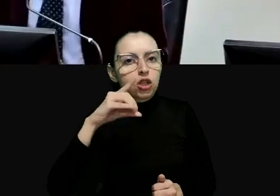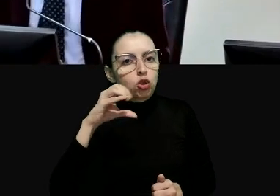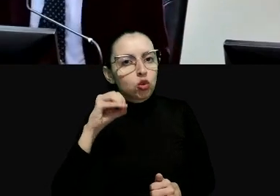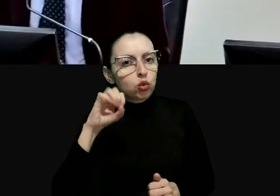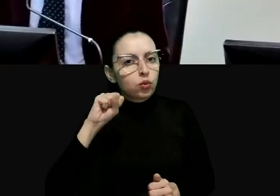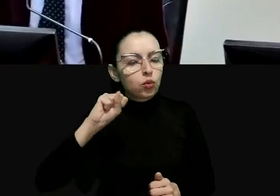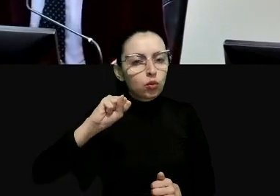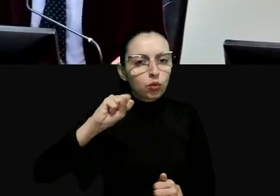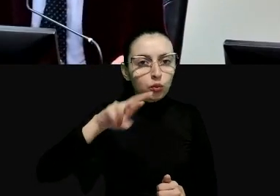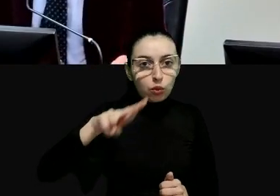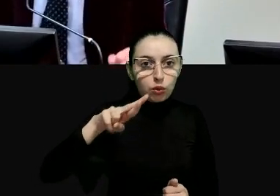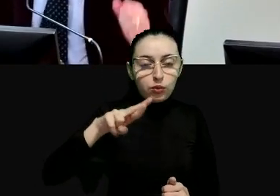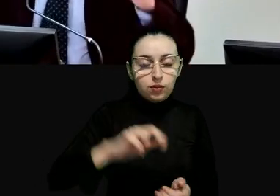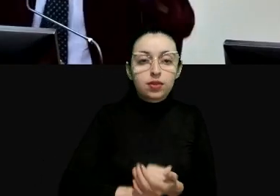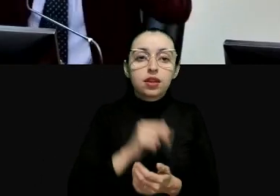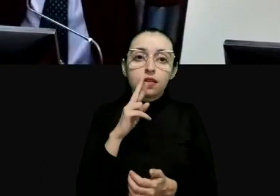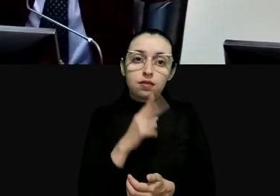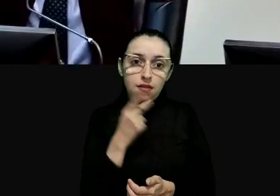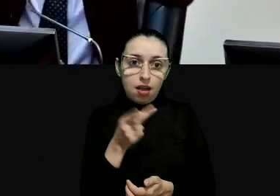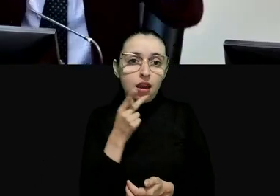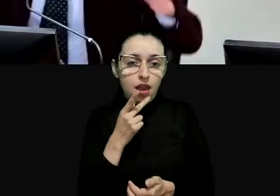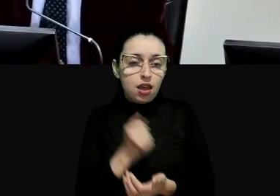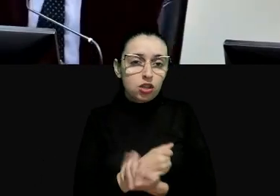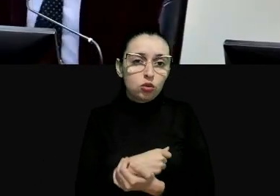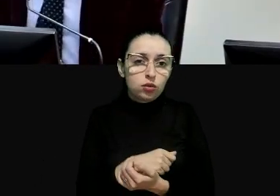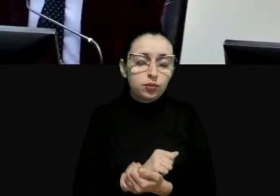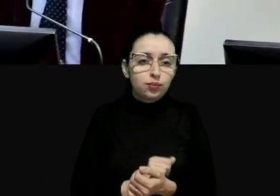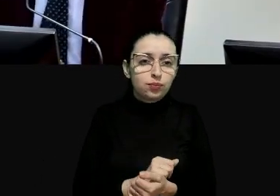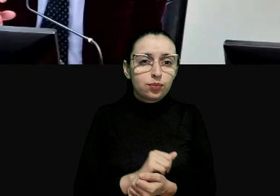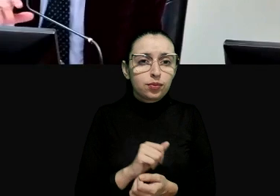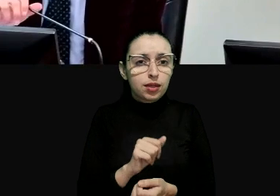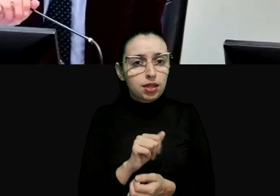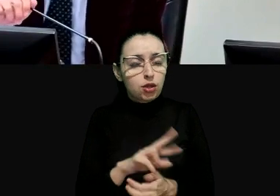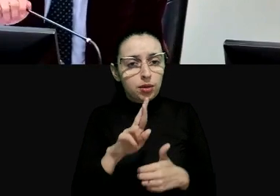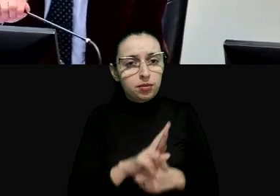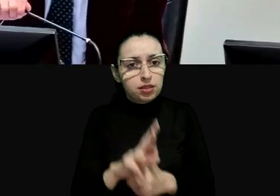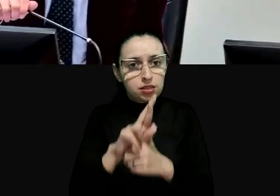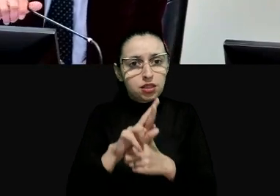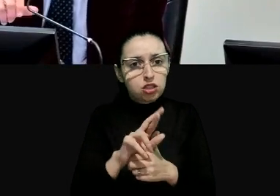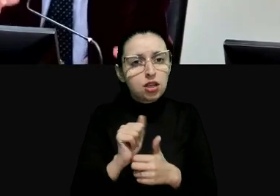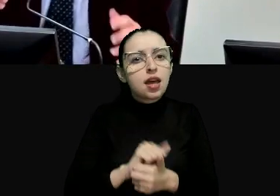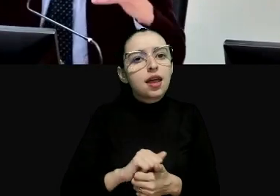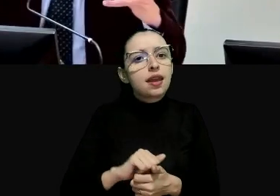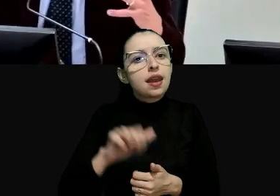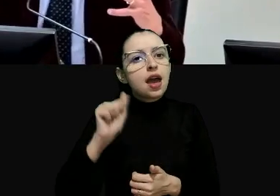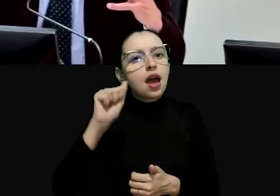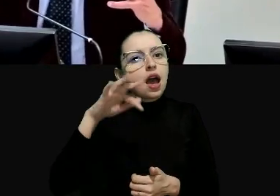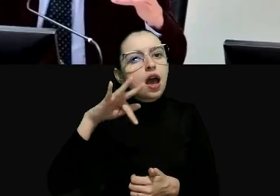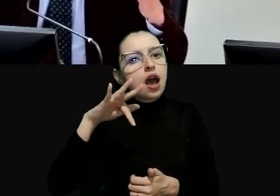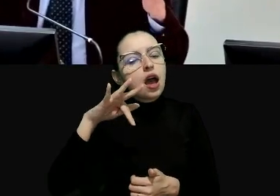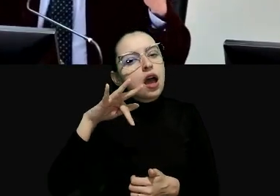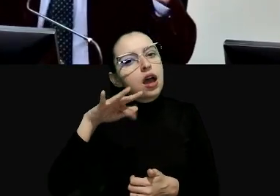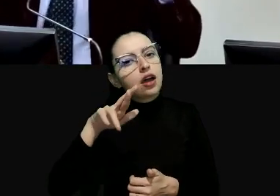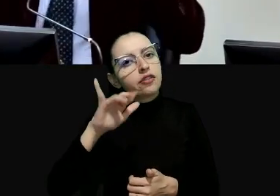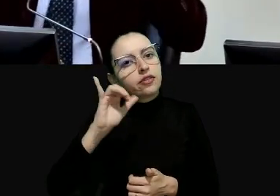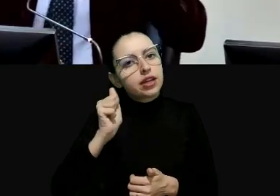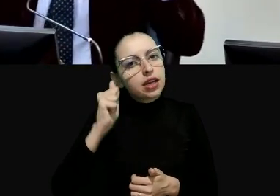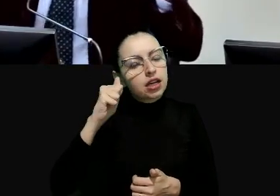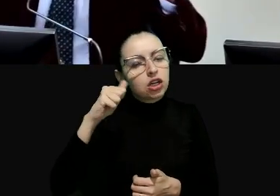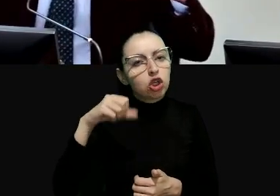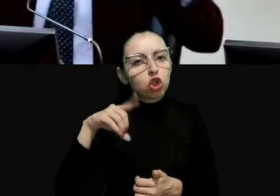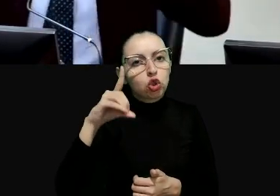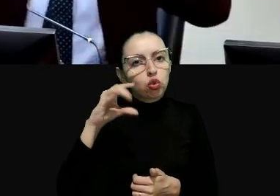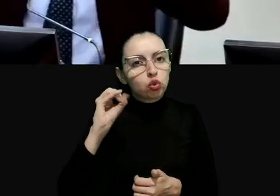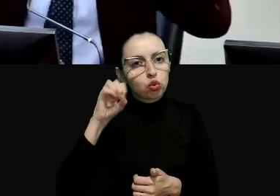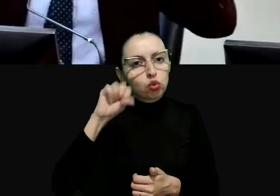crea este concepto e diz o processo que nós temos na África do Sul é um constitucionalismo transformador é dizer